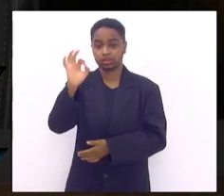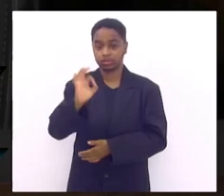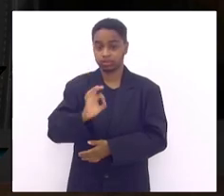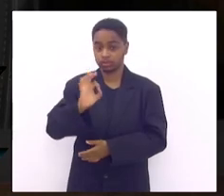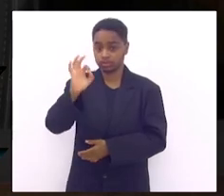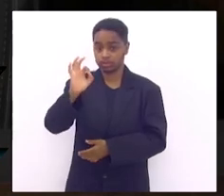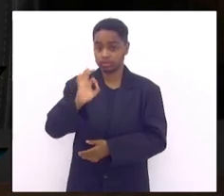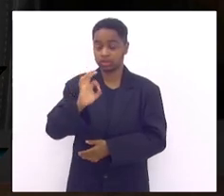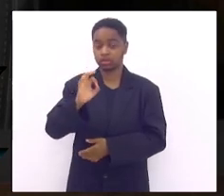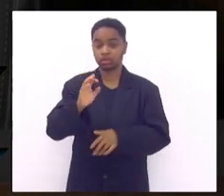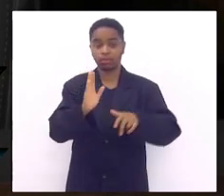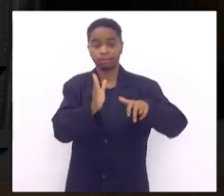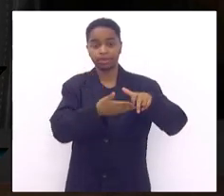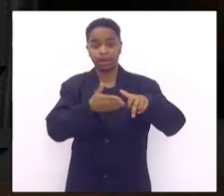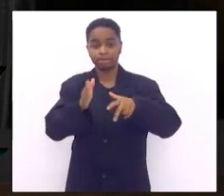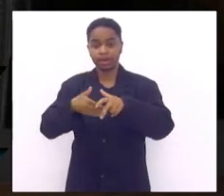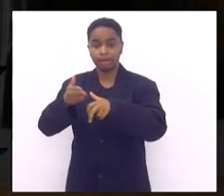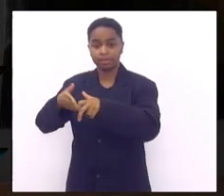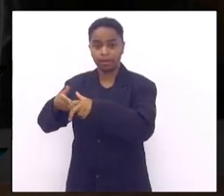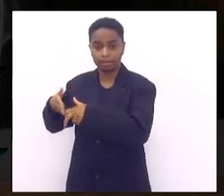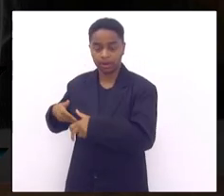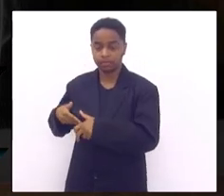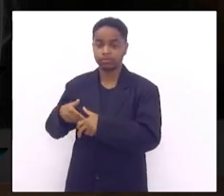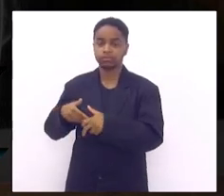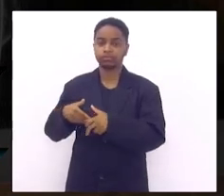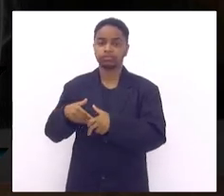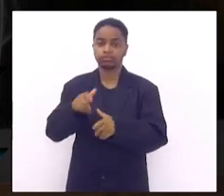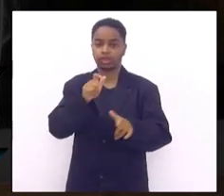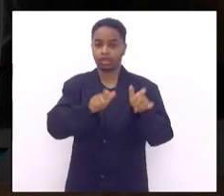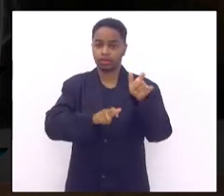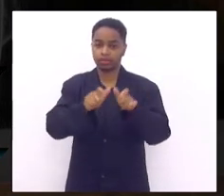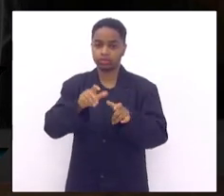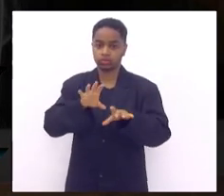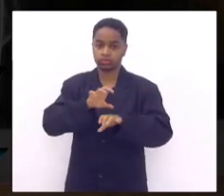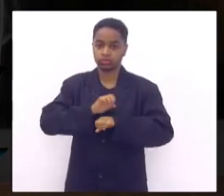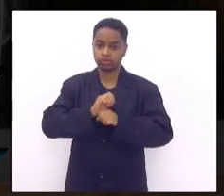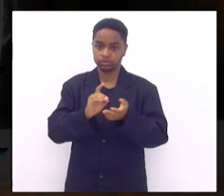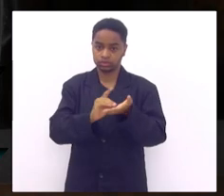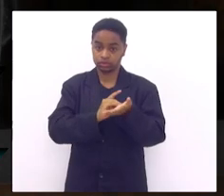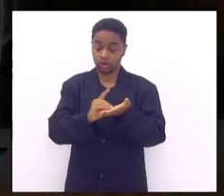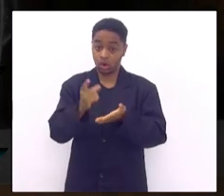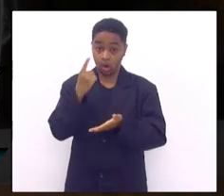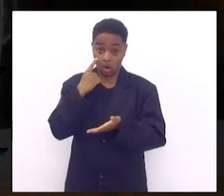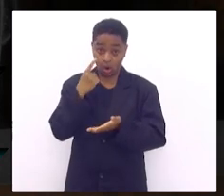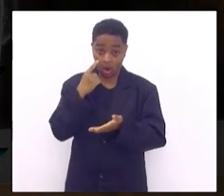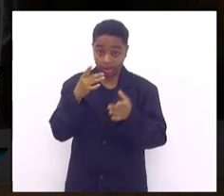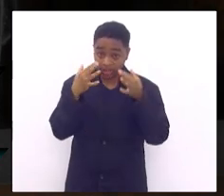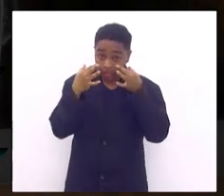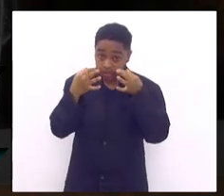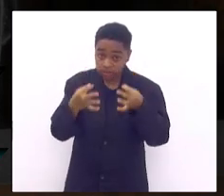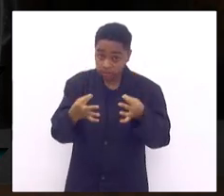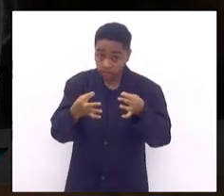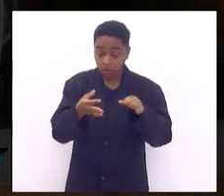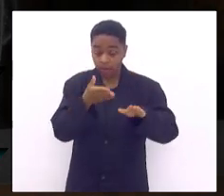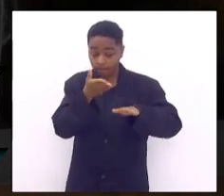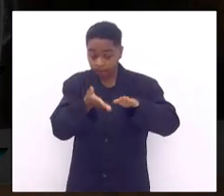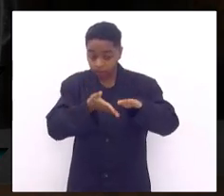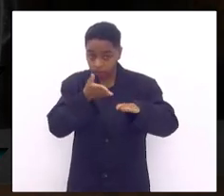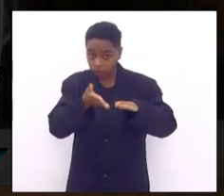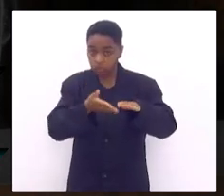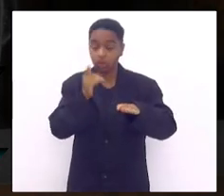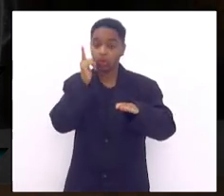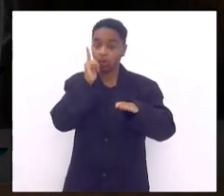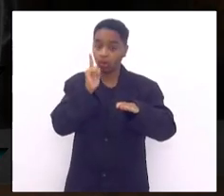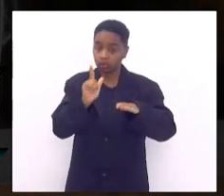das amputações dos membros inferiores das pessoas com diabetes olha o que eu disse a podologia pode